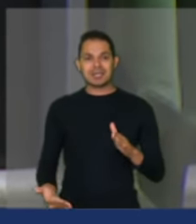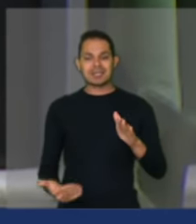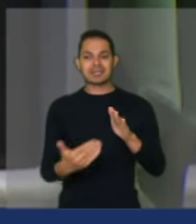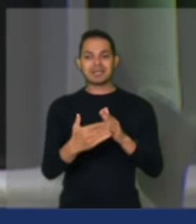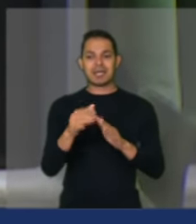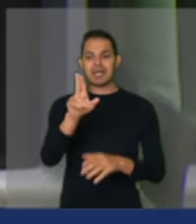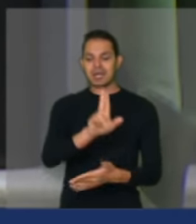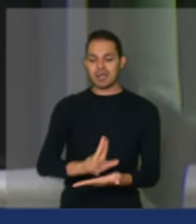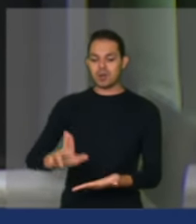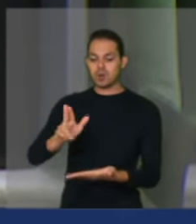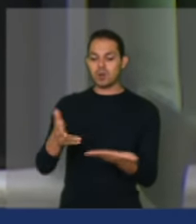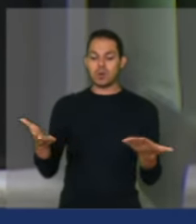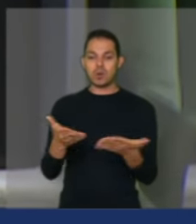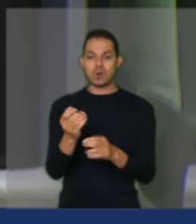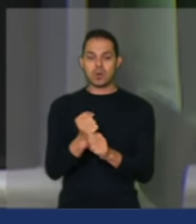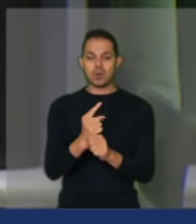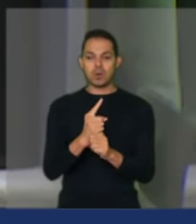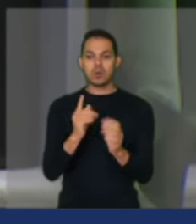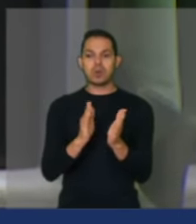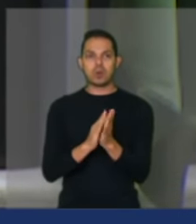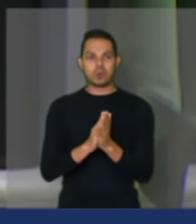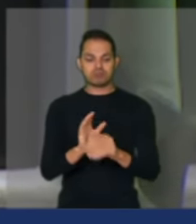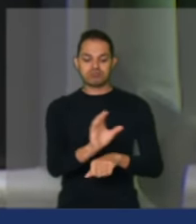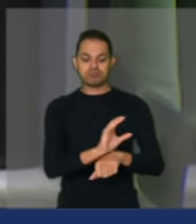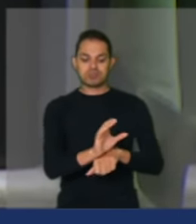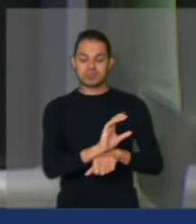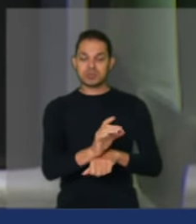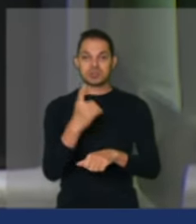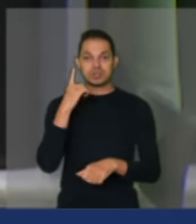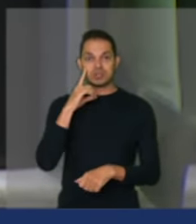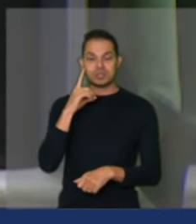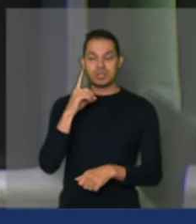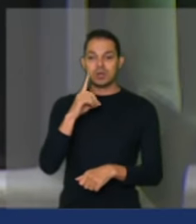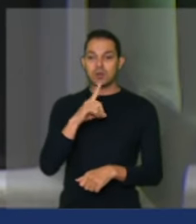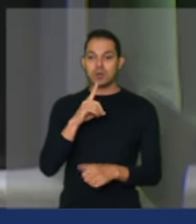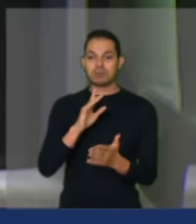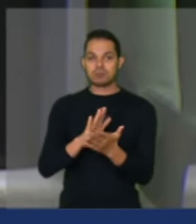Aliás, hoje faz aniversário a nossa Constituição e eles querem destruir.